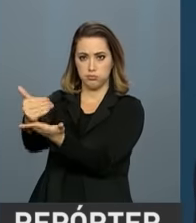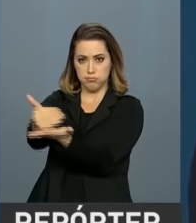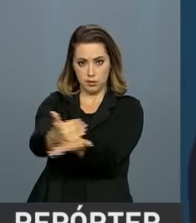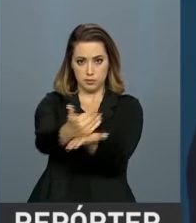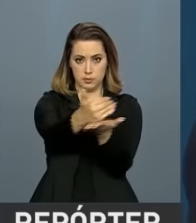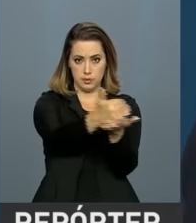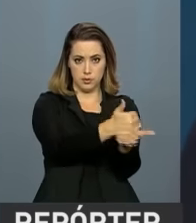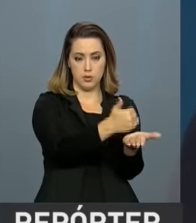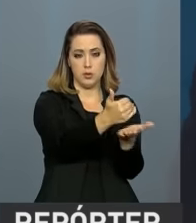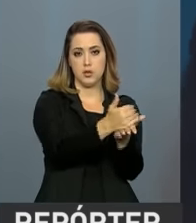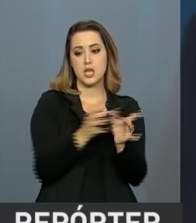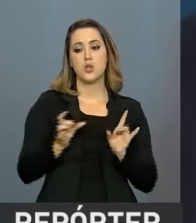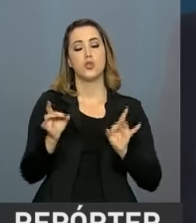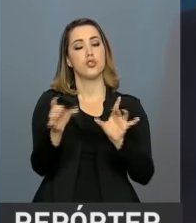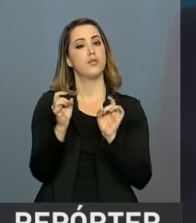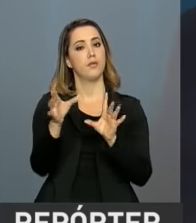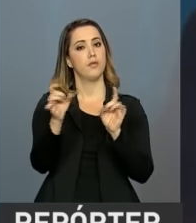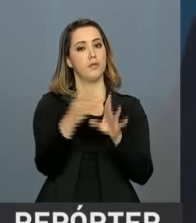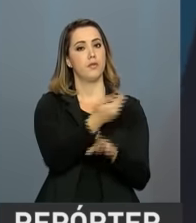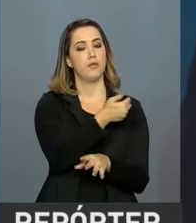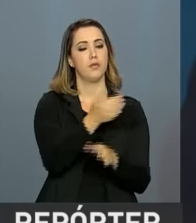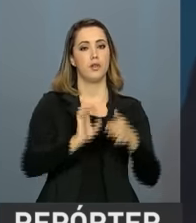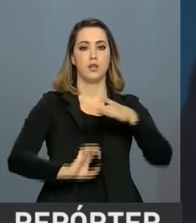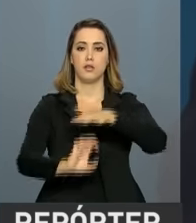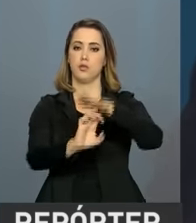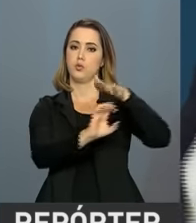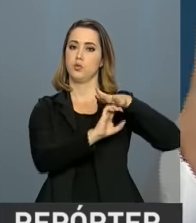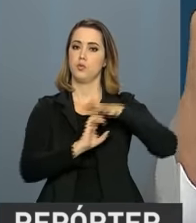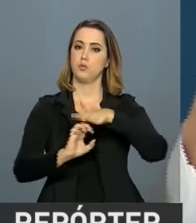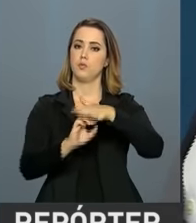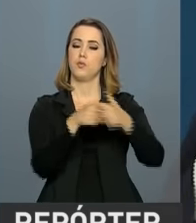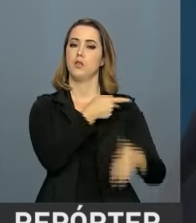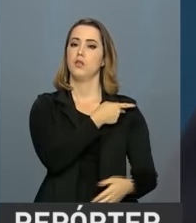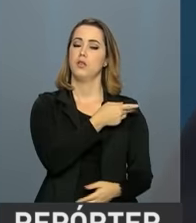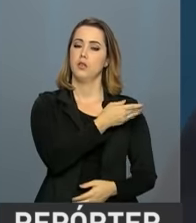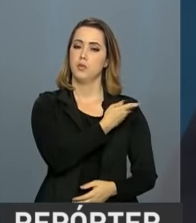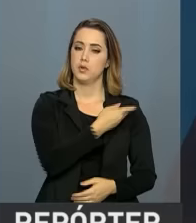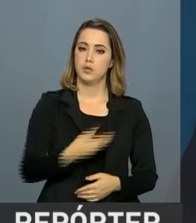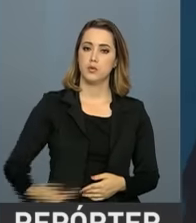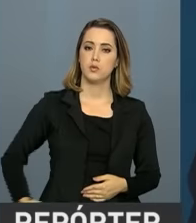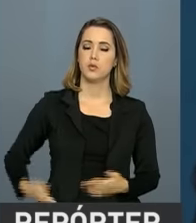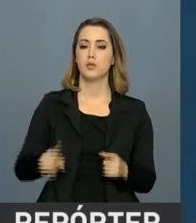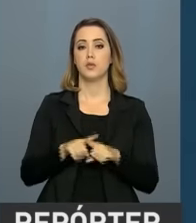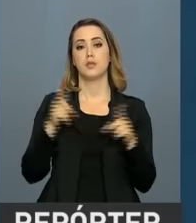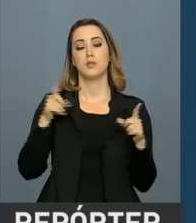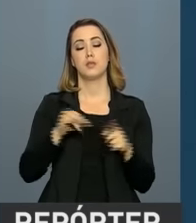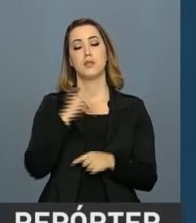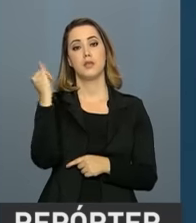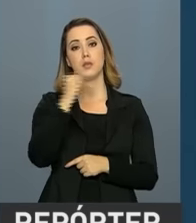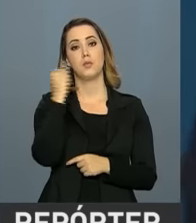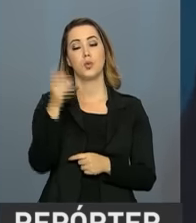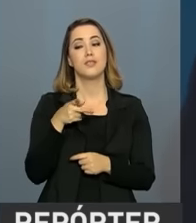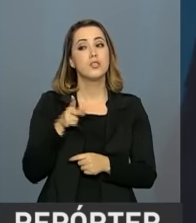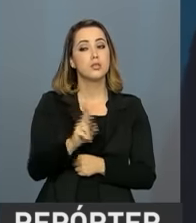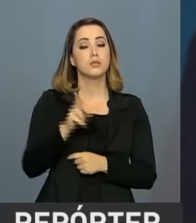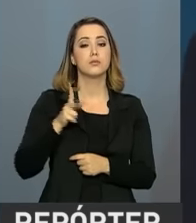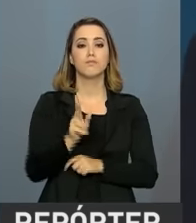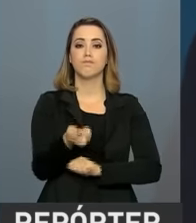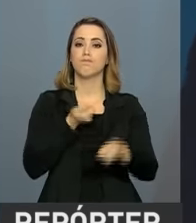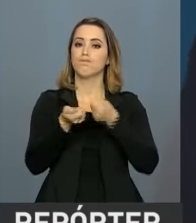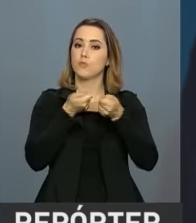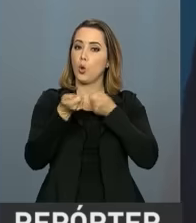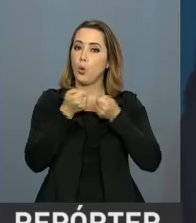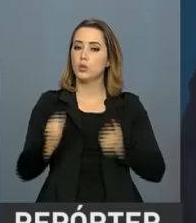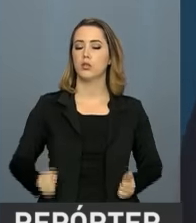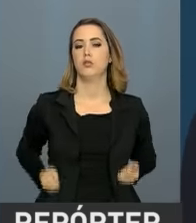privatização, de concessão, de outorgas, etc. Mas é importante que a despesa seja controlada de forma